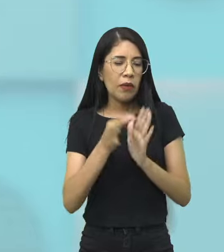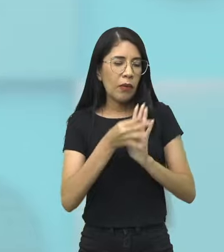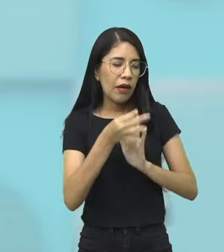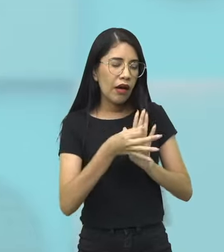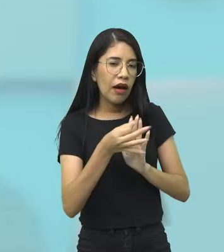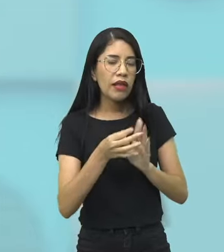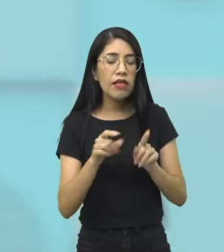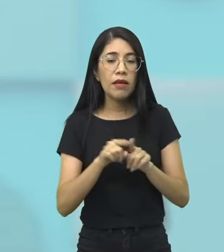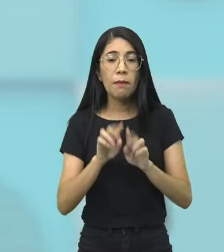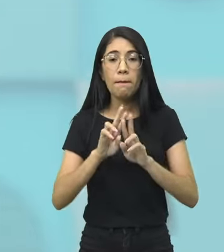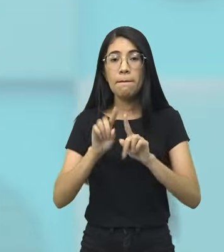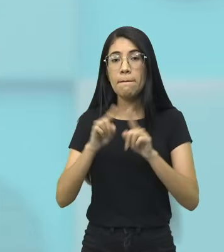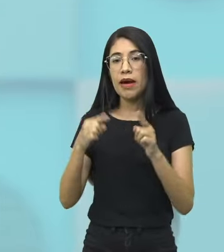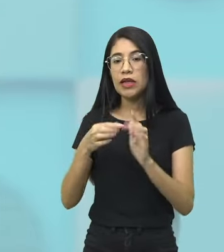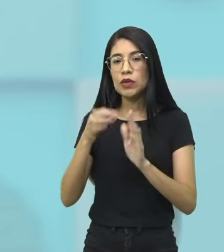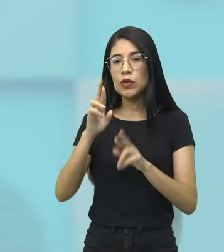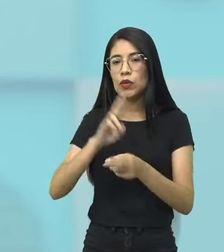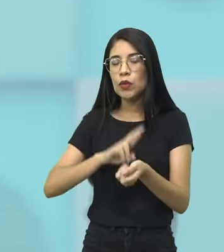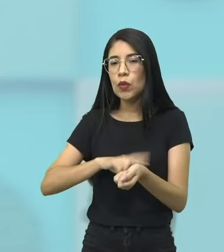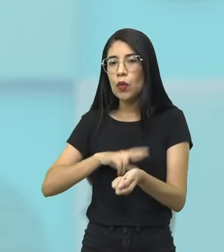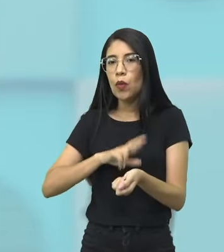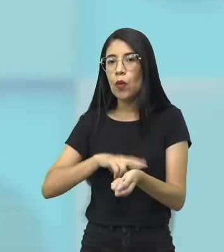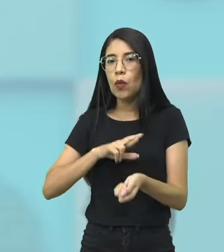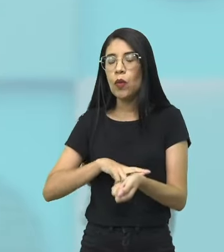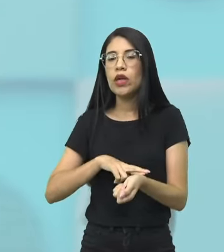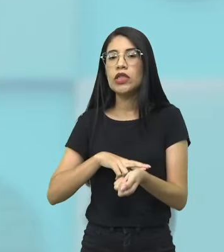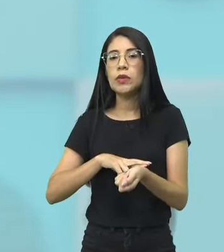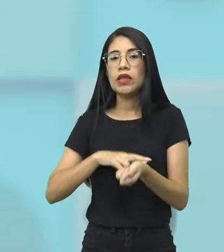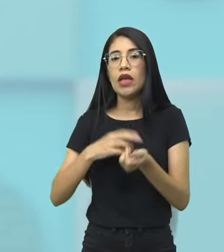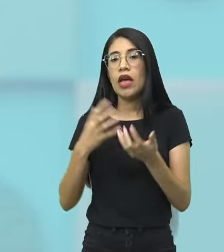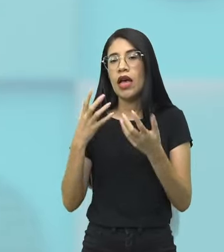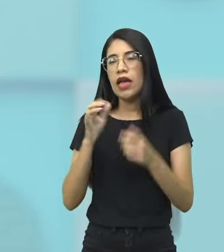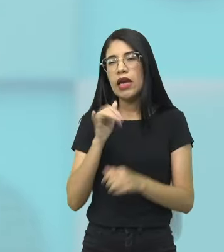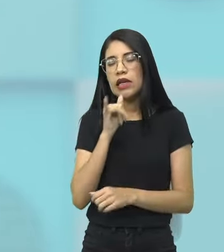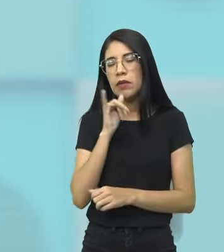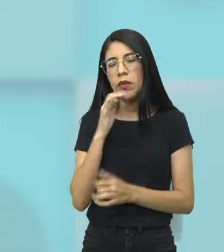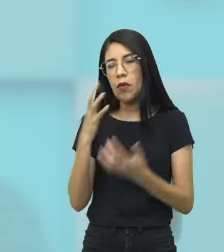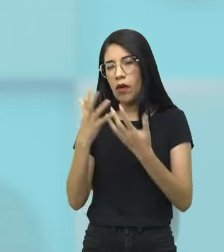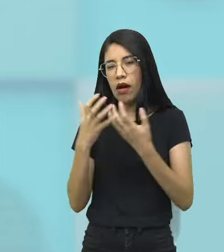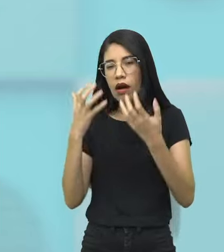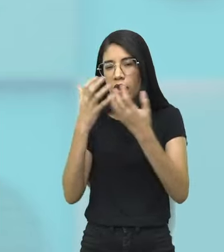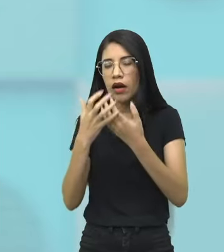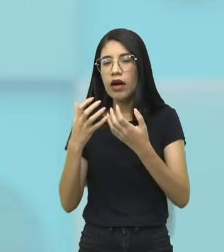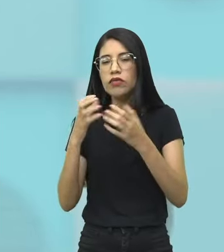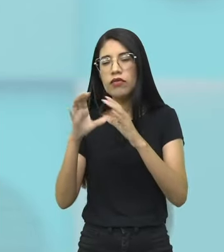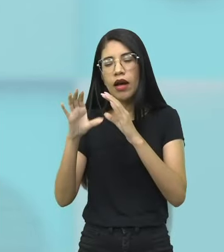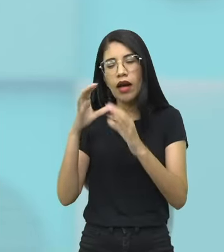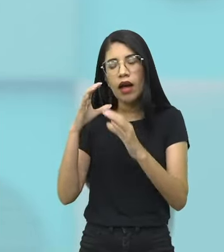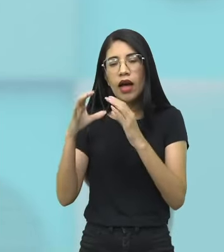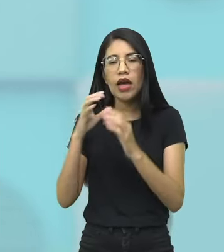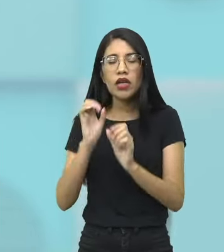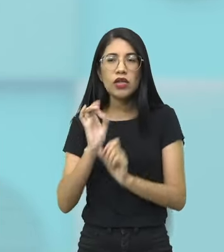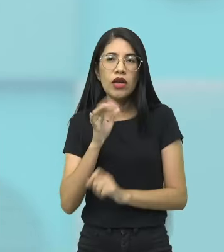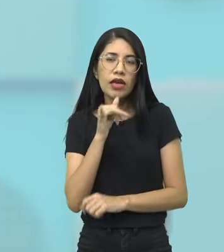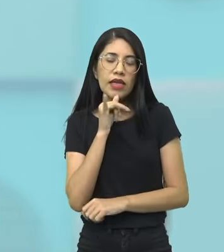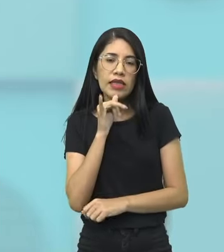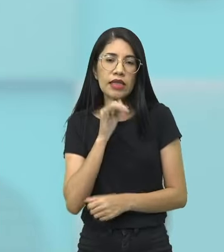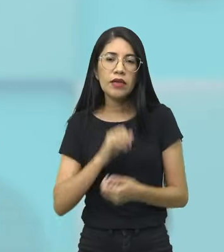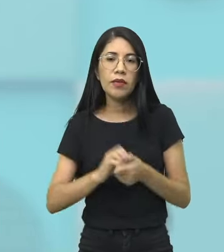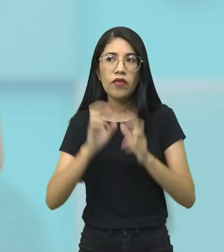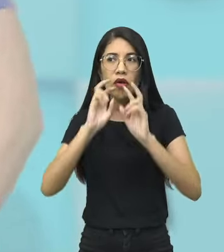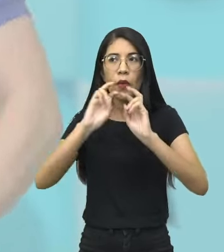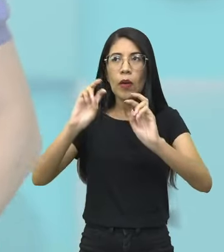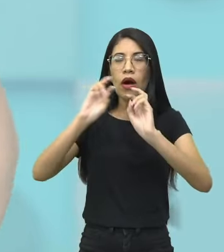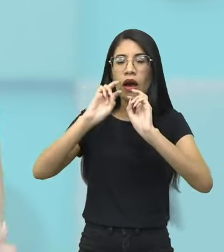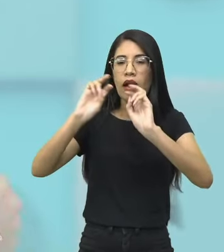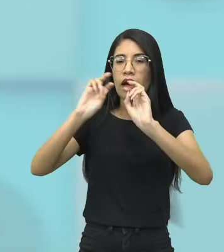assim, o ritmo, né? Do que eles fazem. Olha que é o canto, eu vou botar como o canto. É só, praticamente, um, vamos botar assim como se fosse um grito, né?